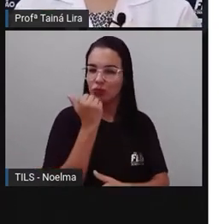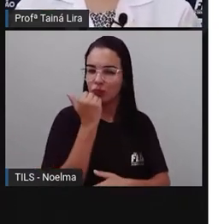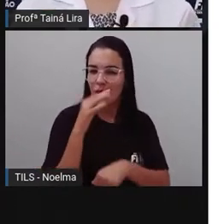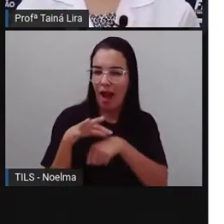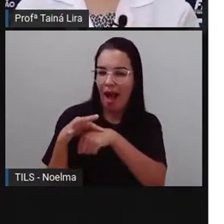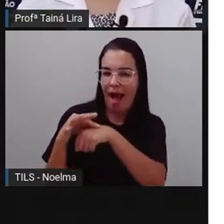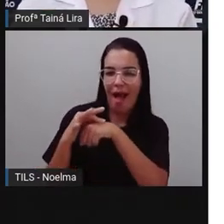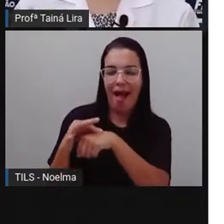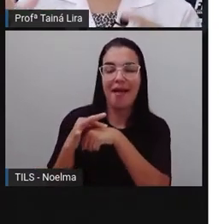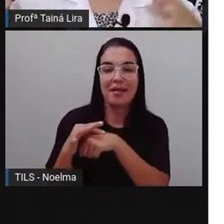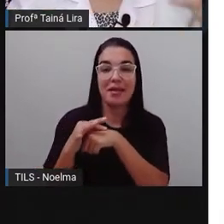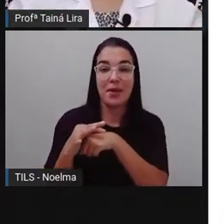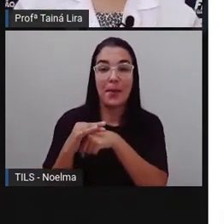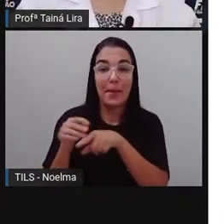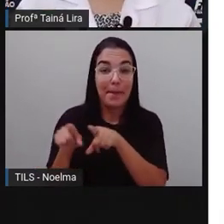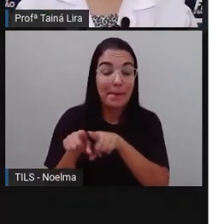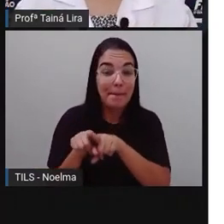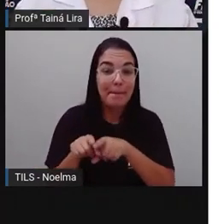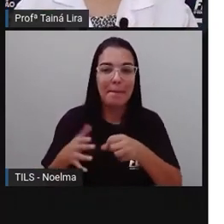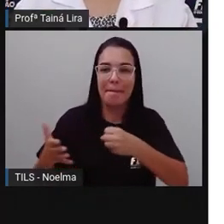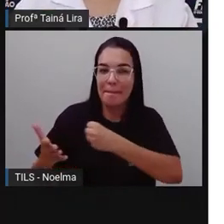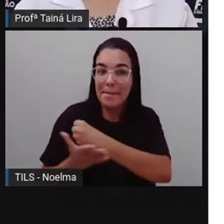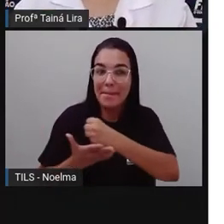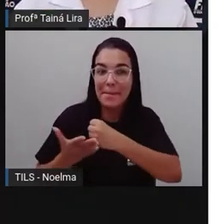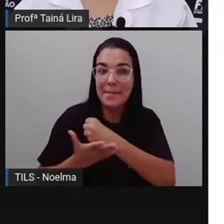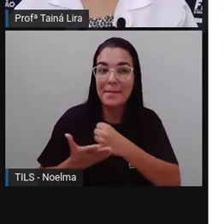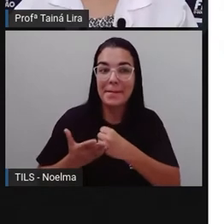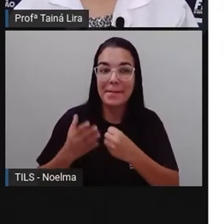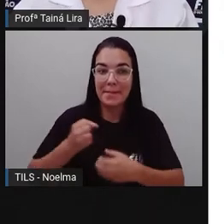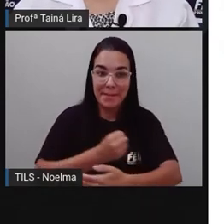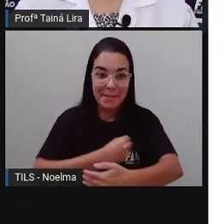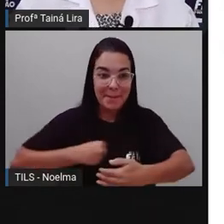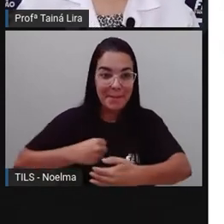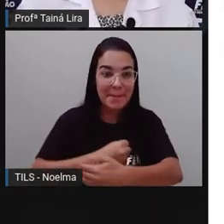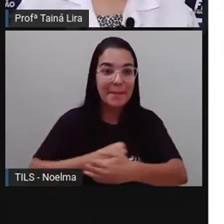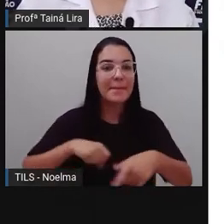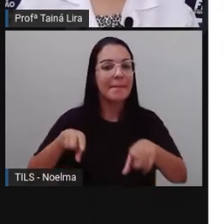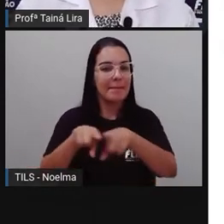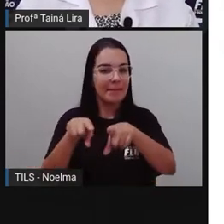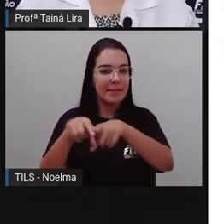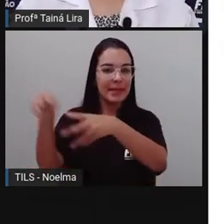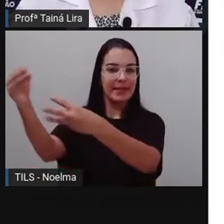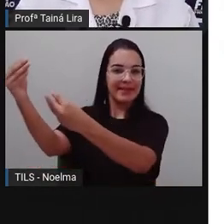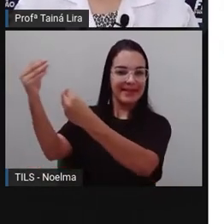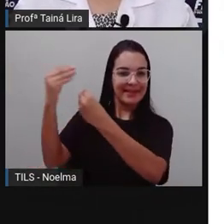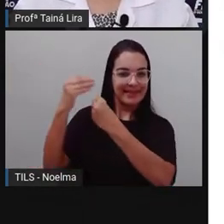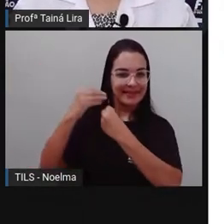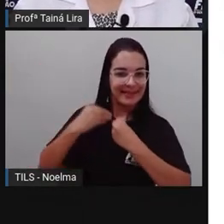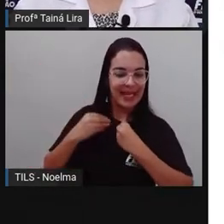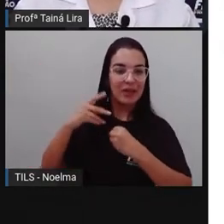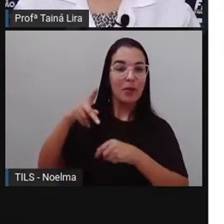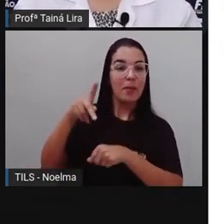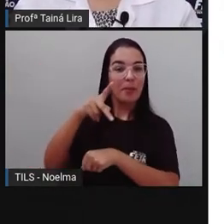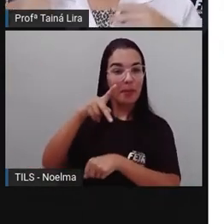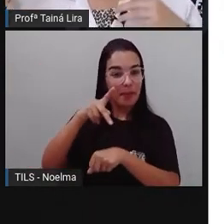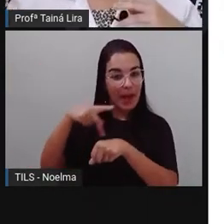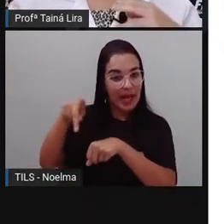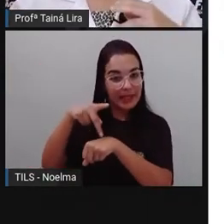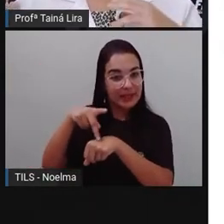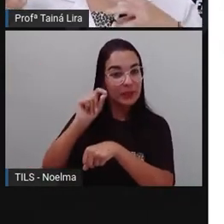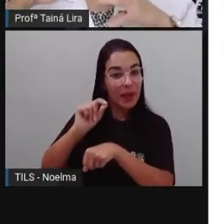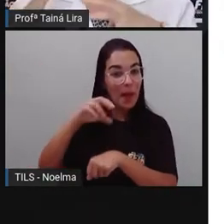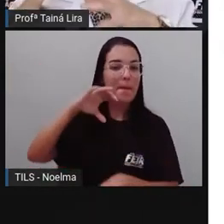esses pratos à base de bacalhau, como esse da imagem que a Pró trouxe aqui e também a nossa